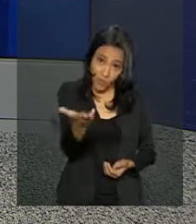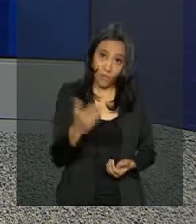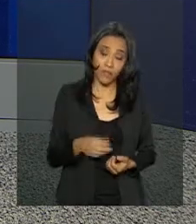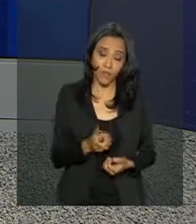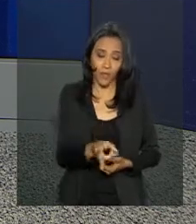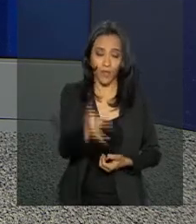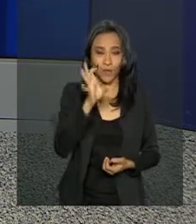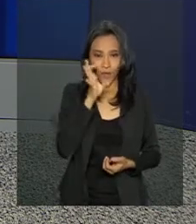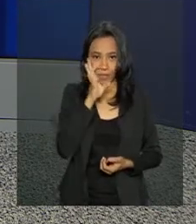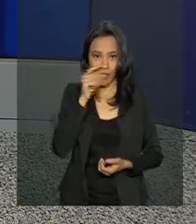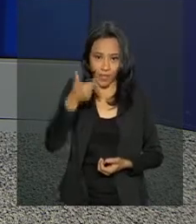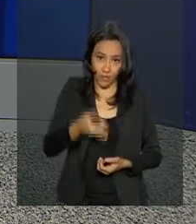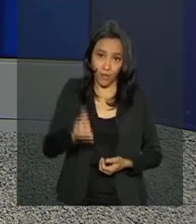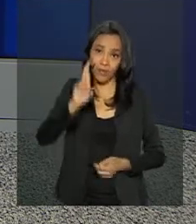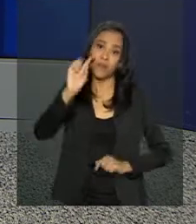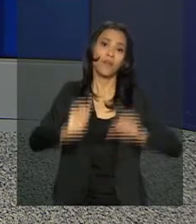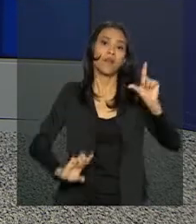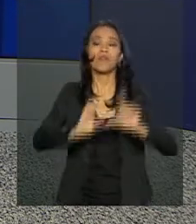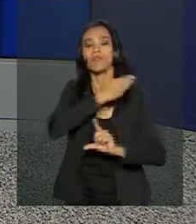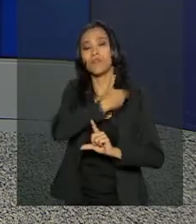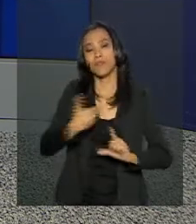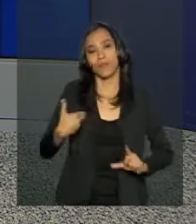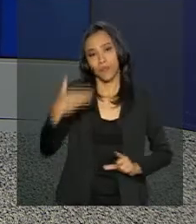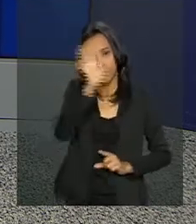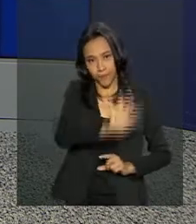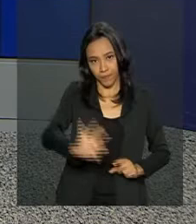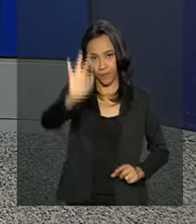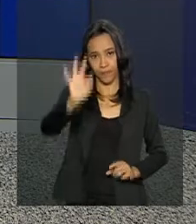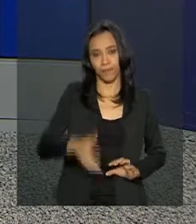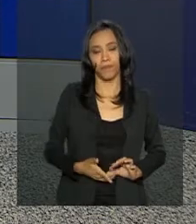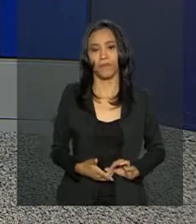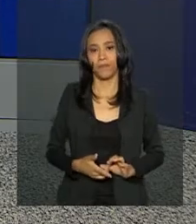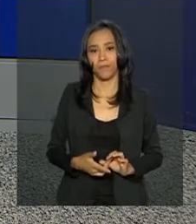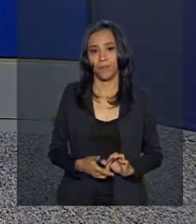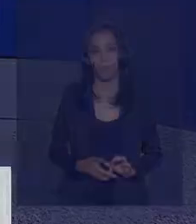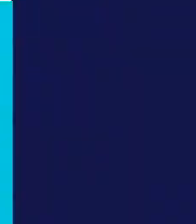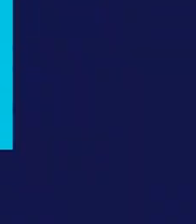você e continue com a gente aqui na NBR, a TV do governo federal.